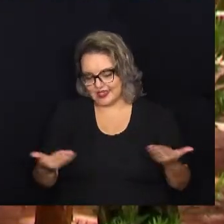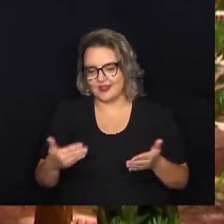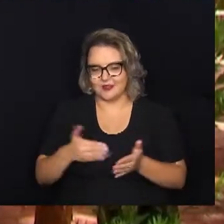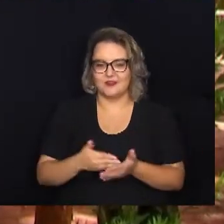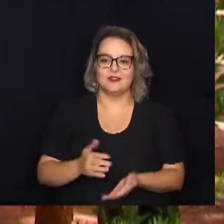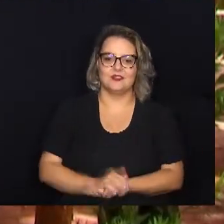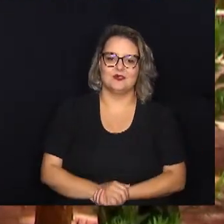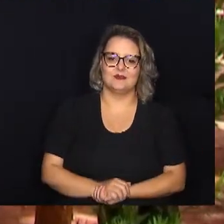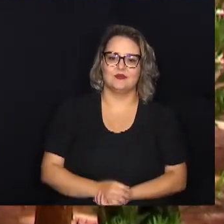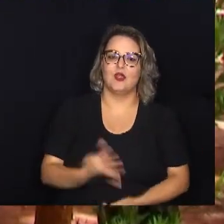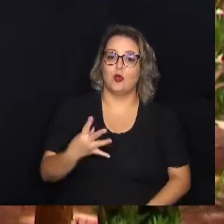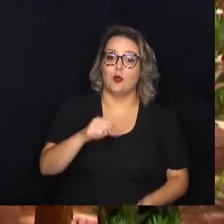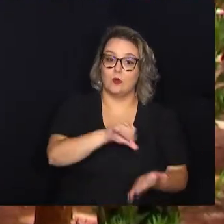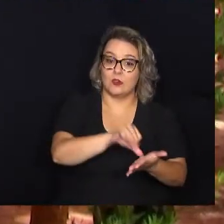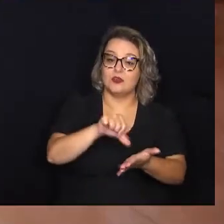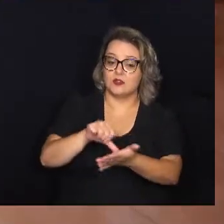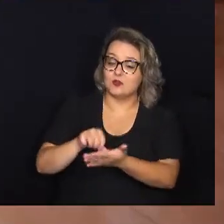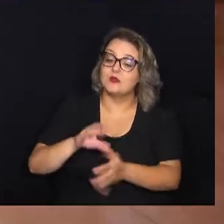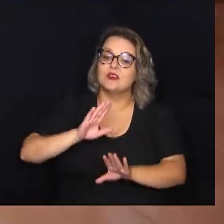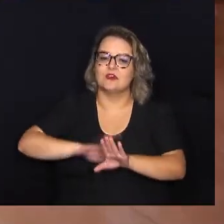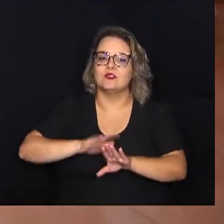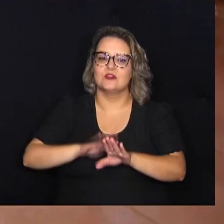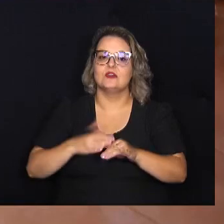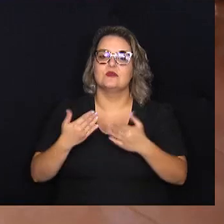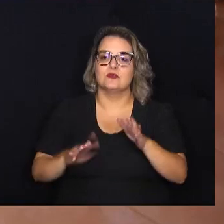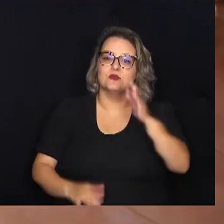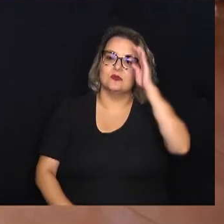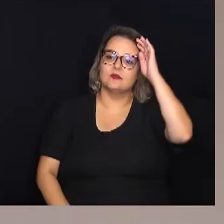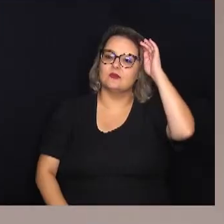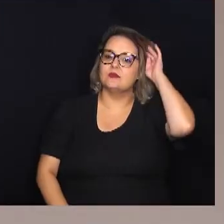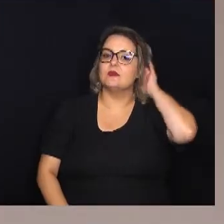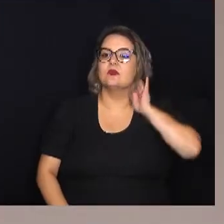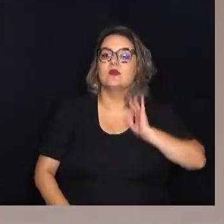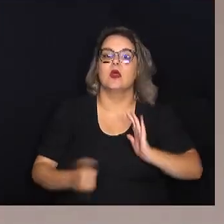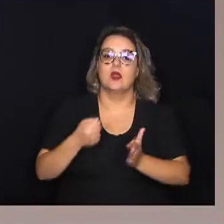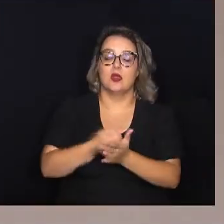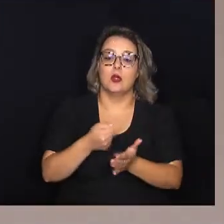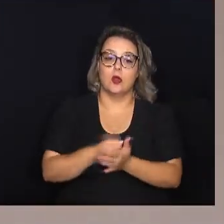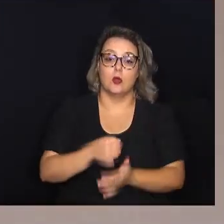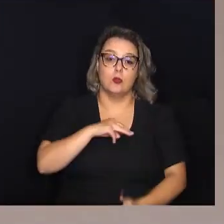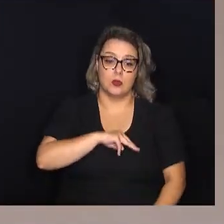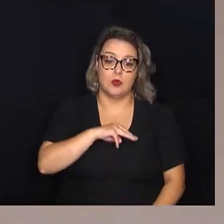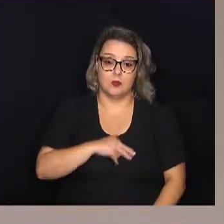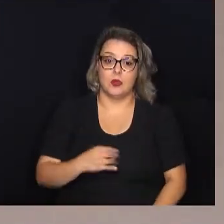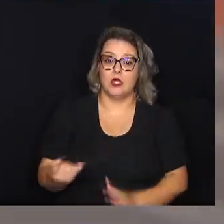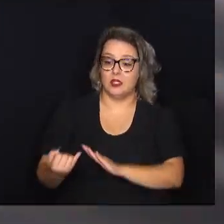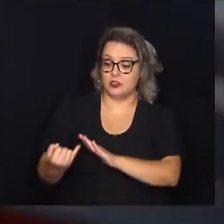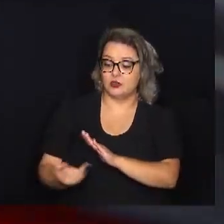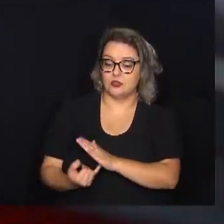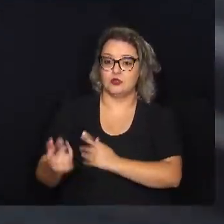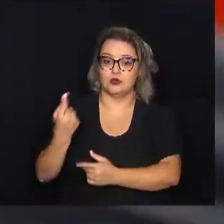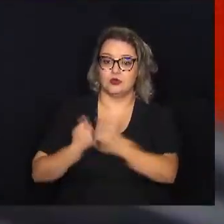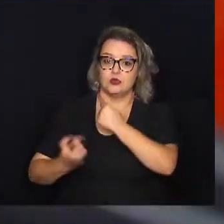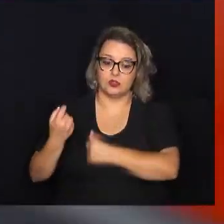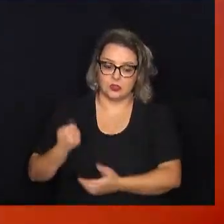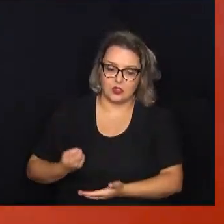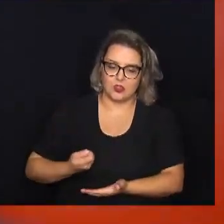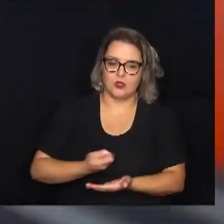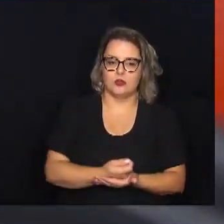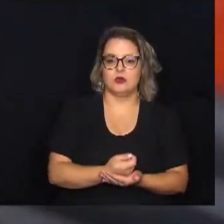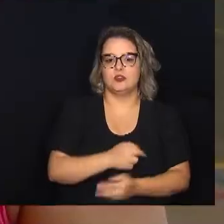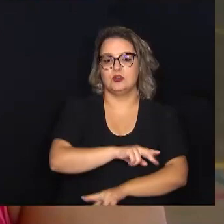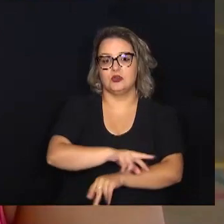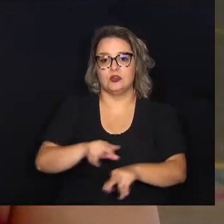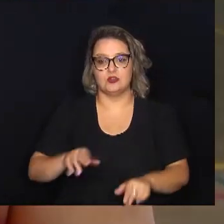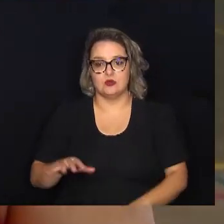são 4 unidades em funcionamento. E para cumprir a missão, a entidade recebe apoio financeiro e técnico de várias